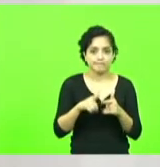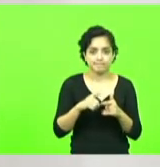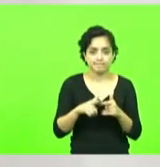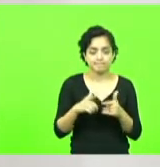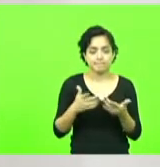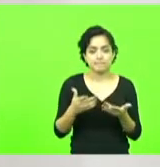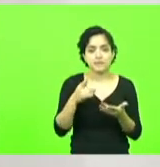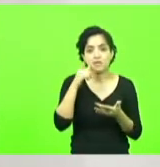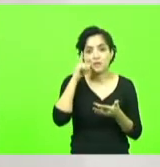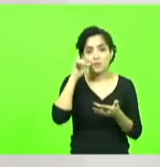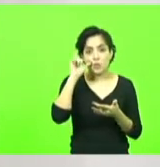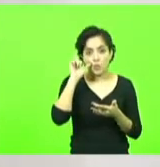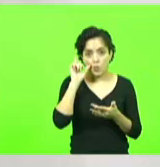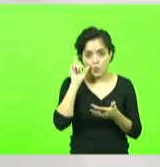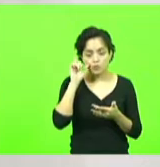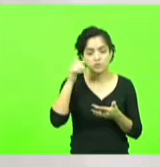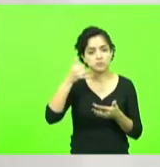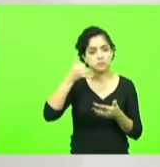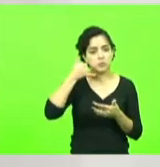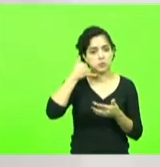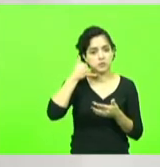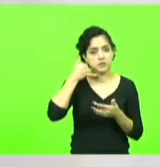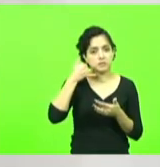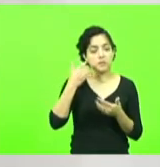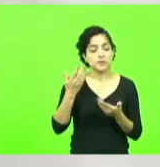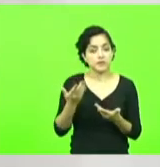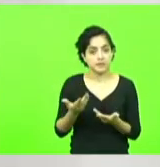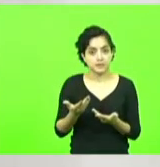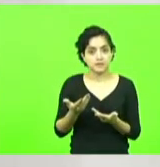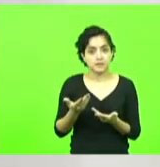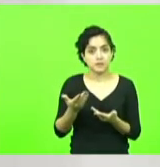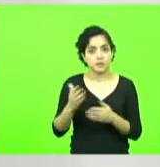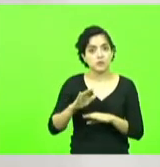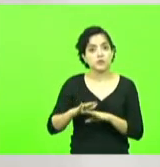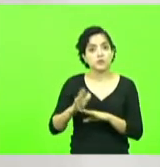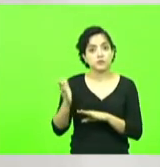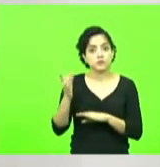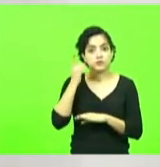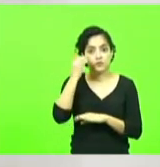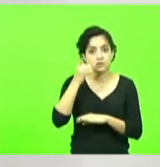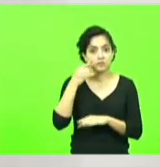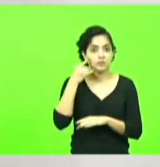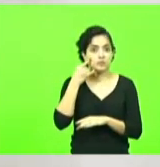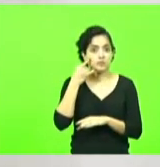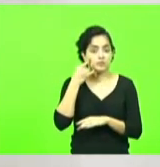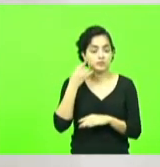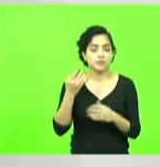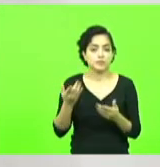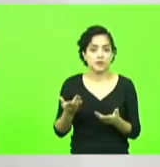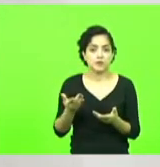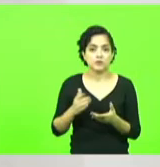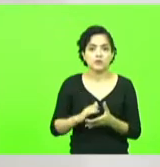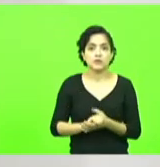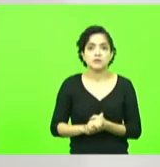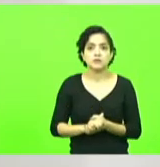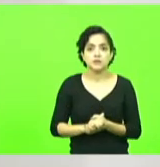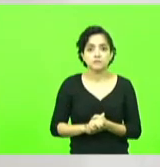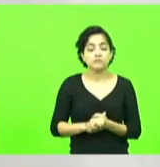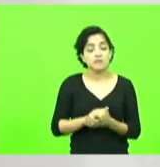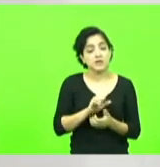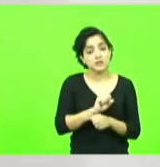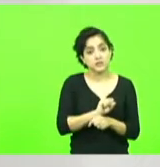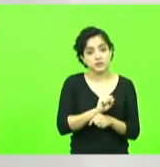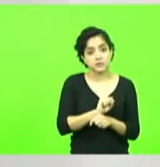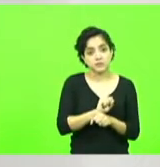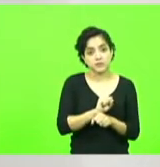depois da ligação do deputado Mauro de Nadal governador em exercício a gente espera que